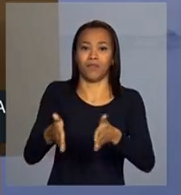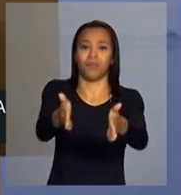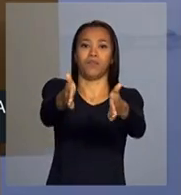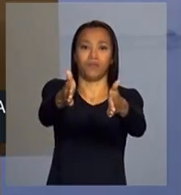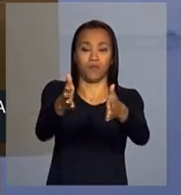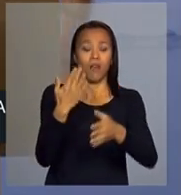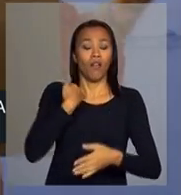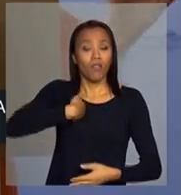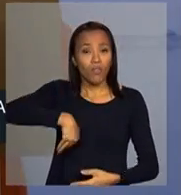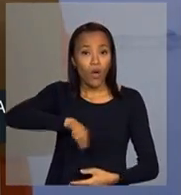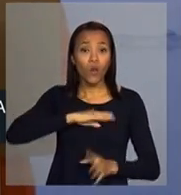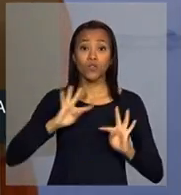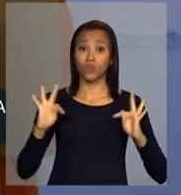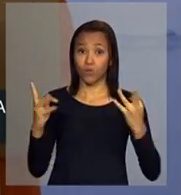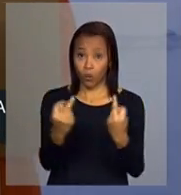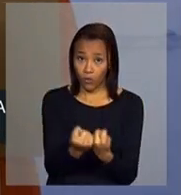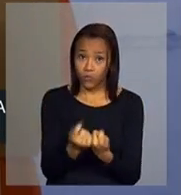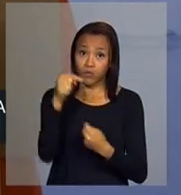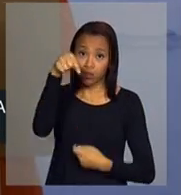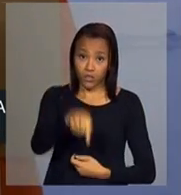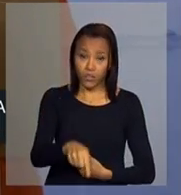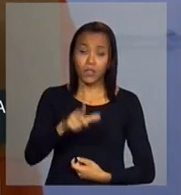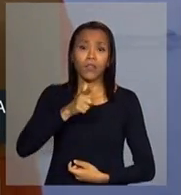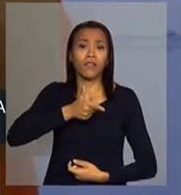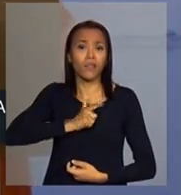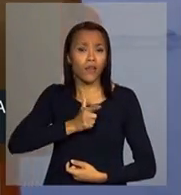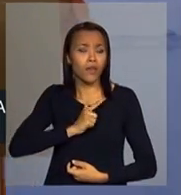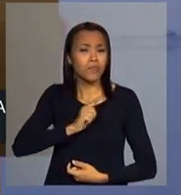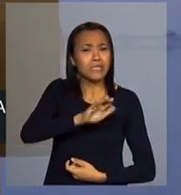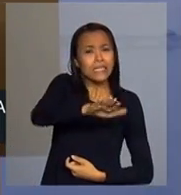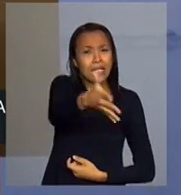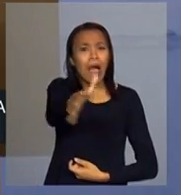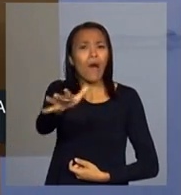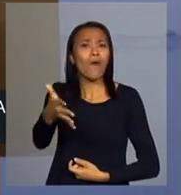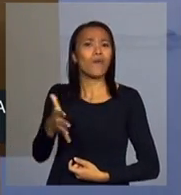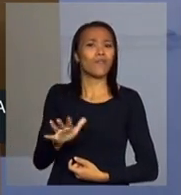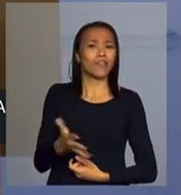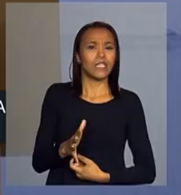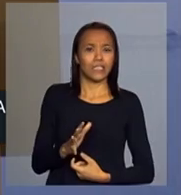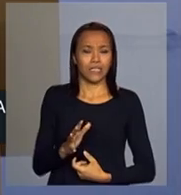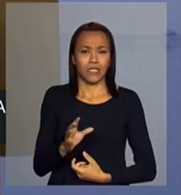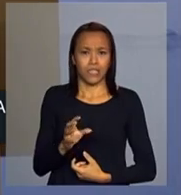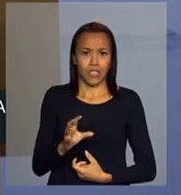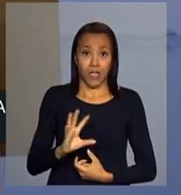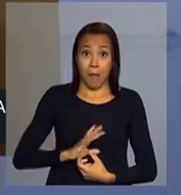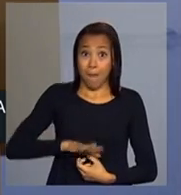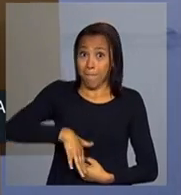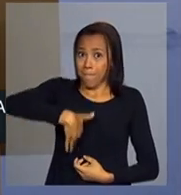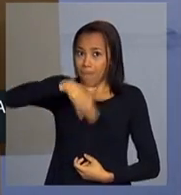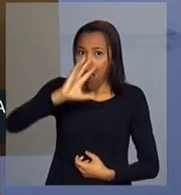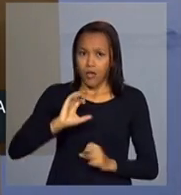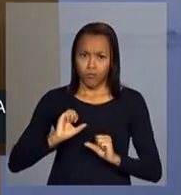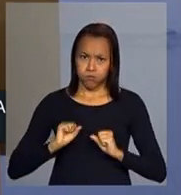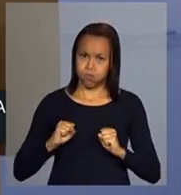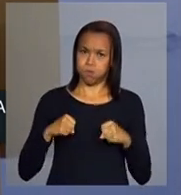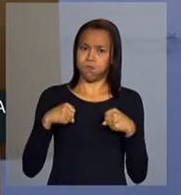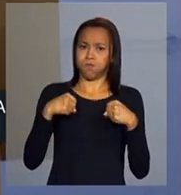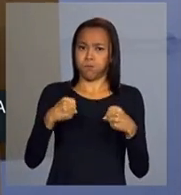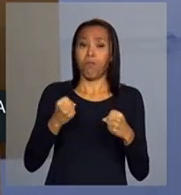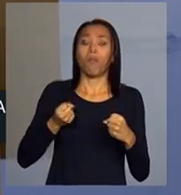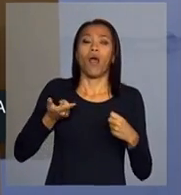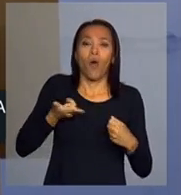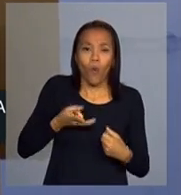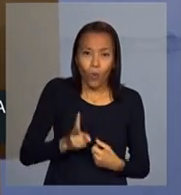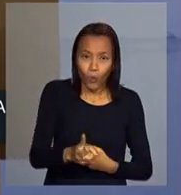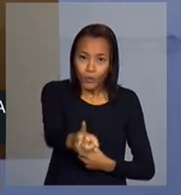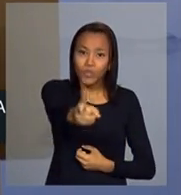Nós todos aqui temos talvez a maior das energias para levar à frente a